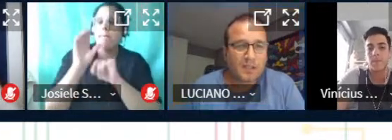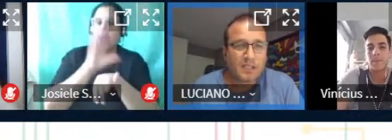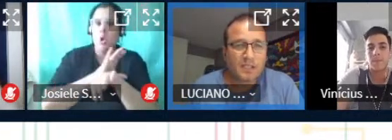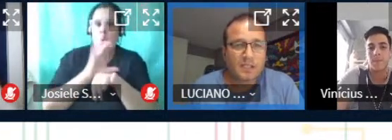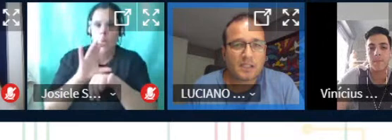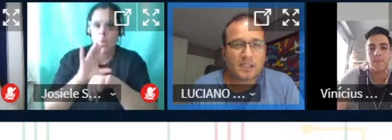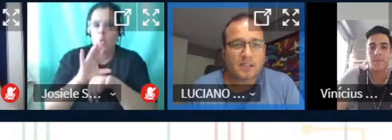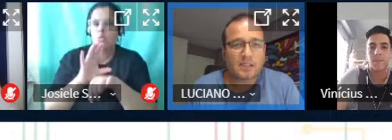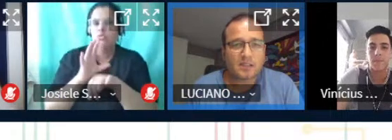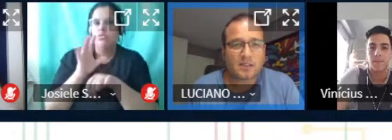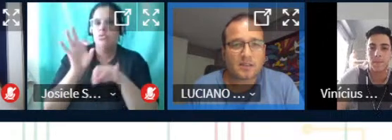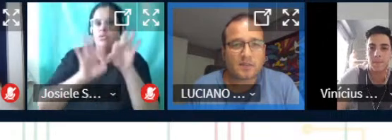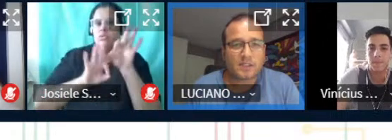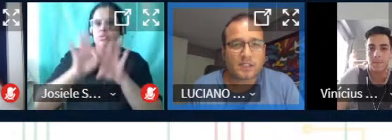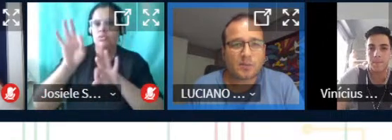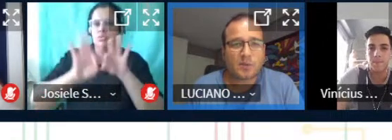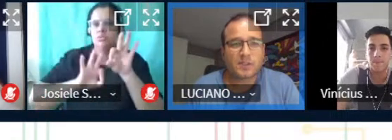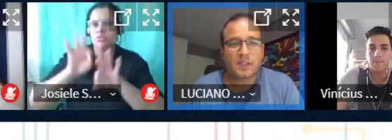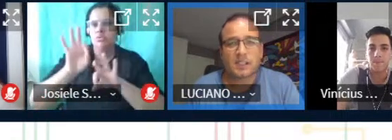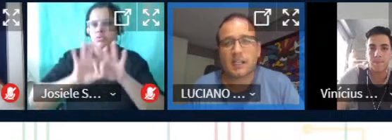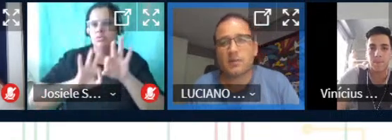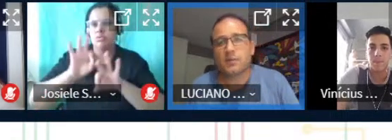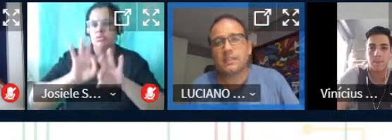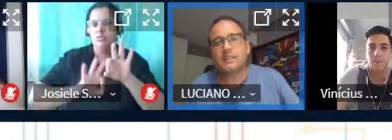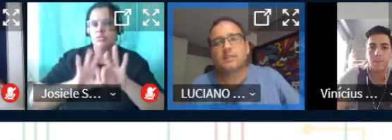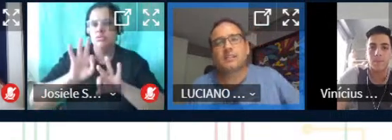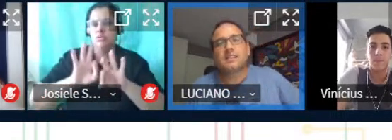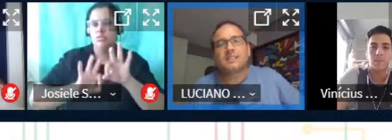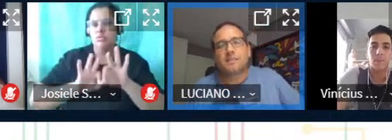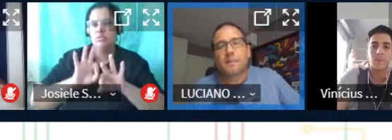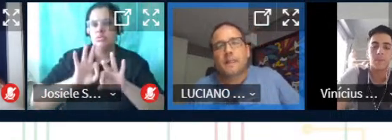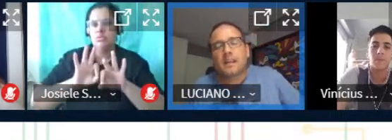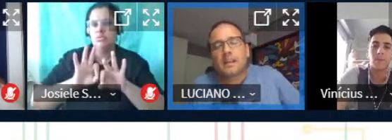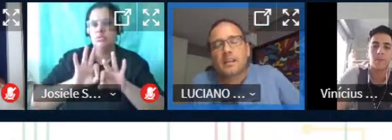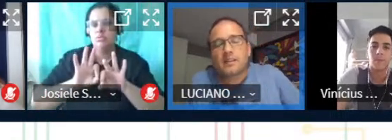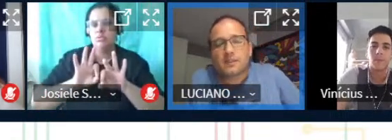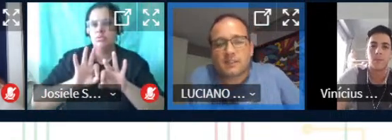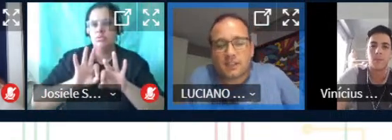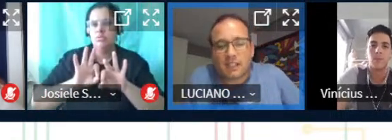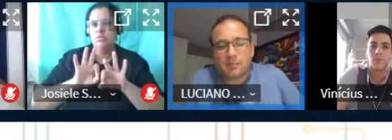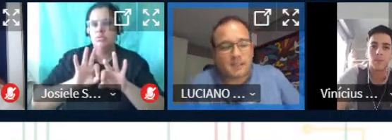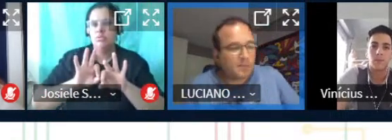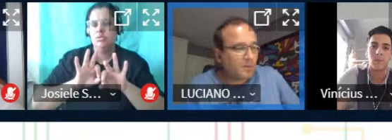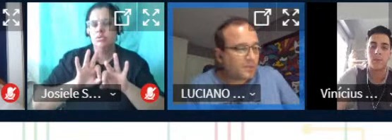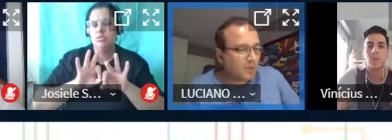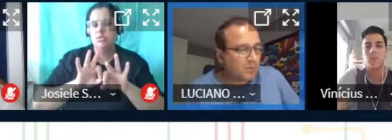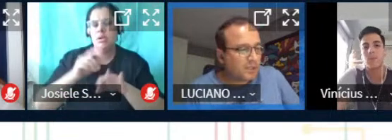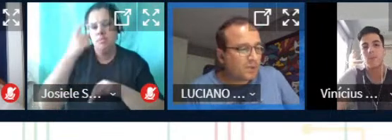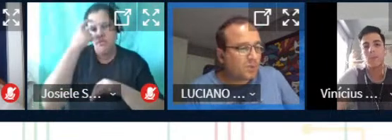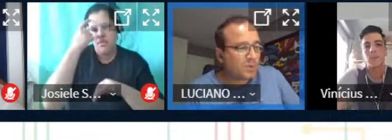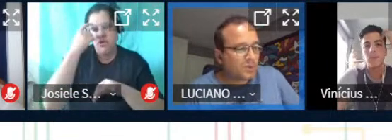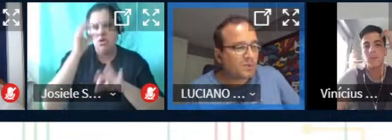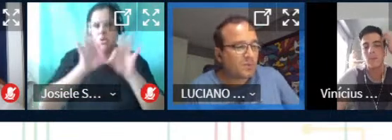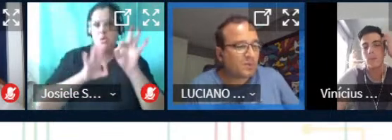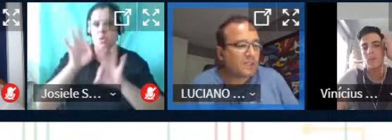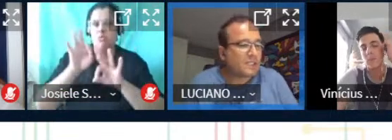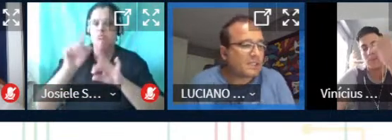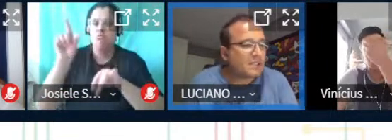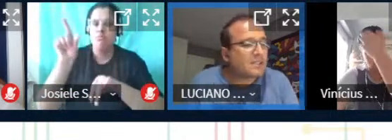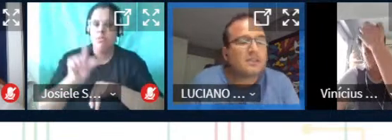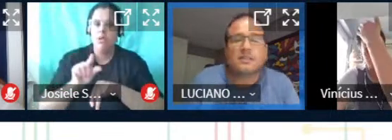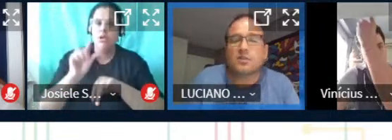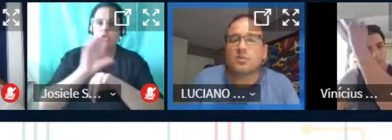montar vou aceitar o Maurício que ele caiu a conexão dele aqui vocês chegaram a pensar em montar algum minicurso